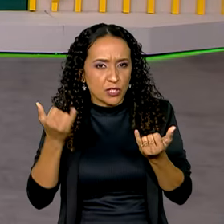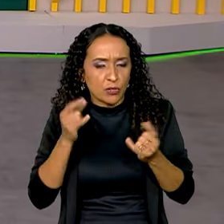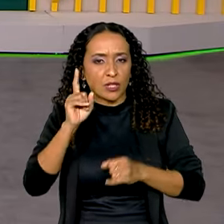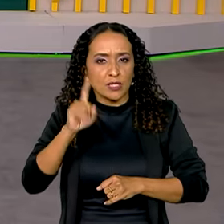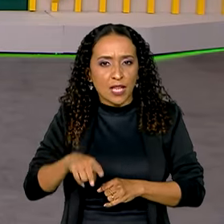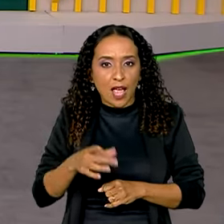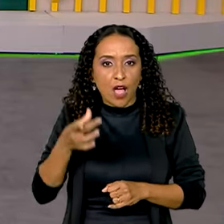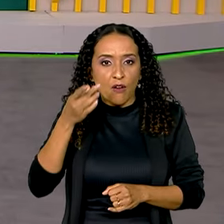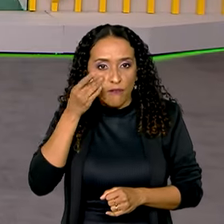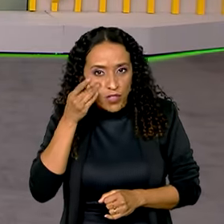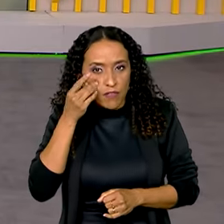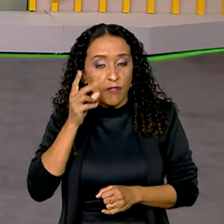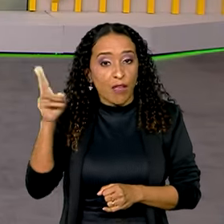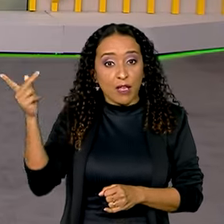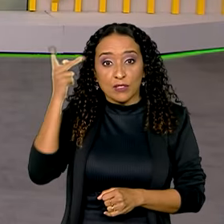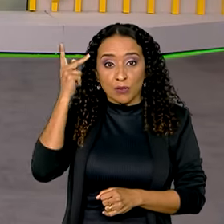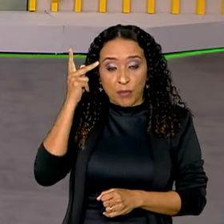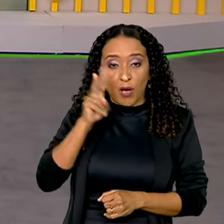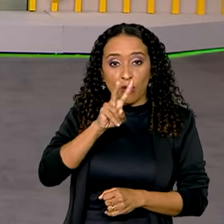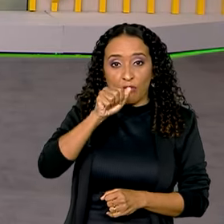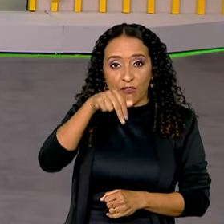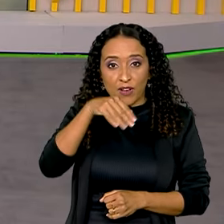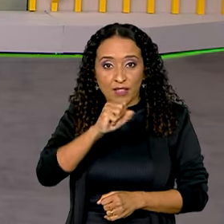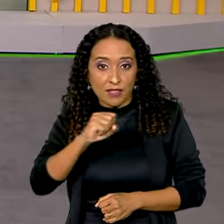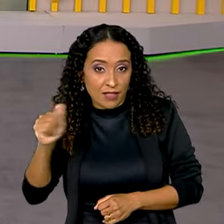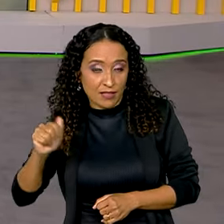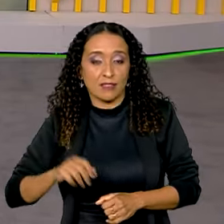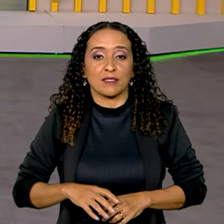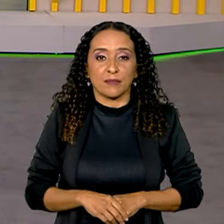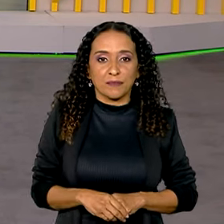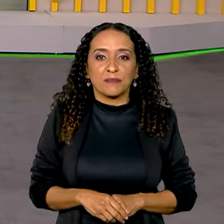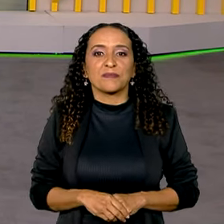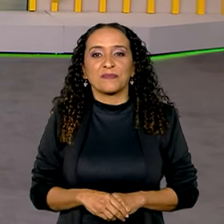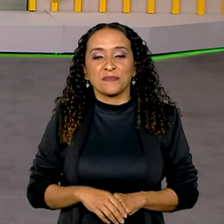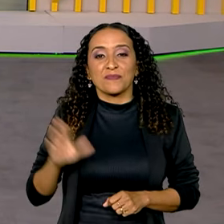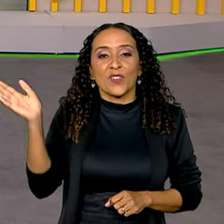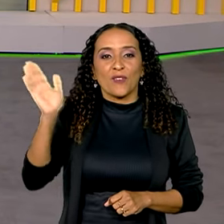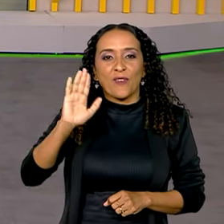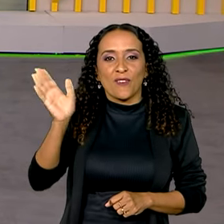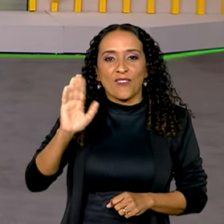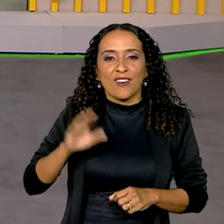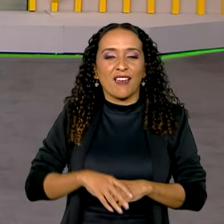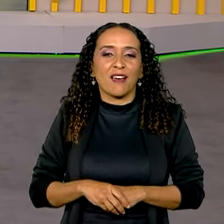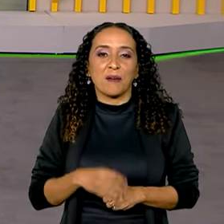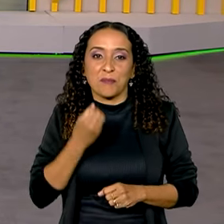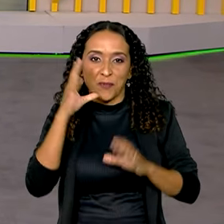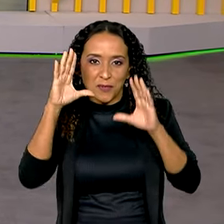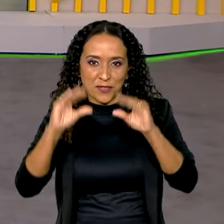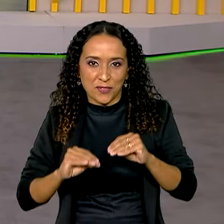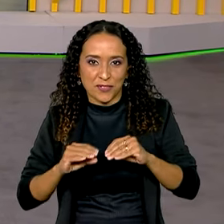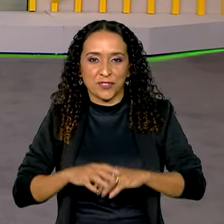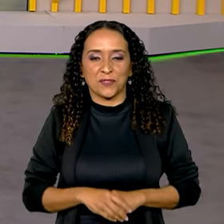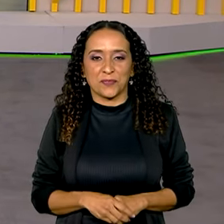a gente, ao vivo, lá de São Paulo, é a repórter Vanessa Casalino. Olá, Vanessa! Boa noite!